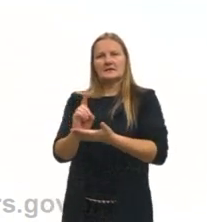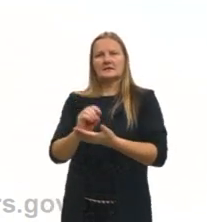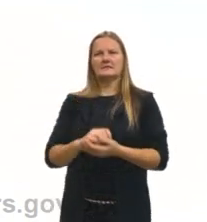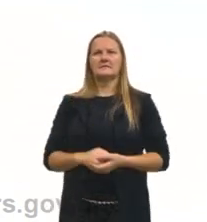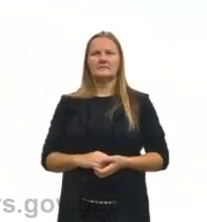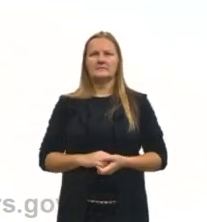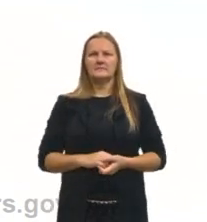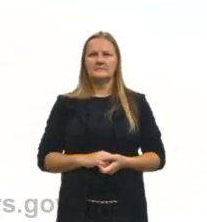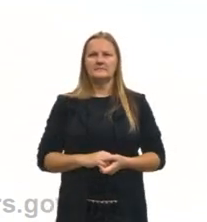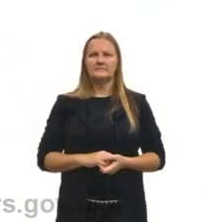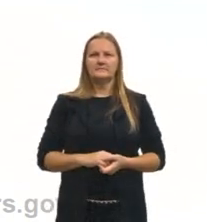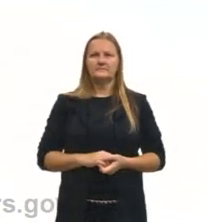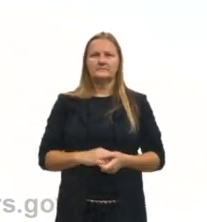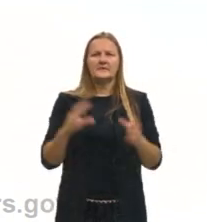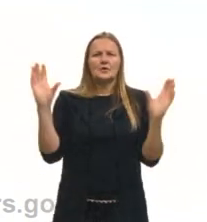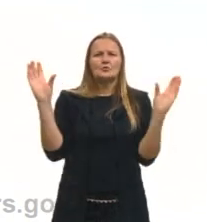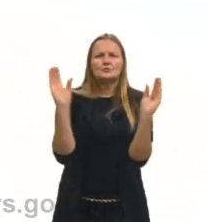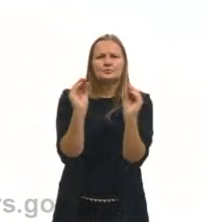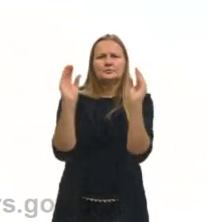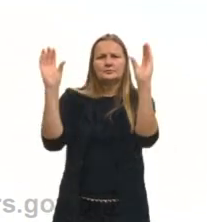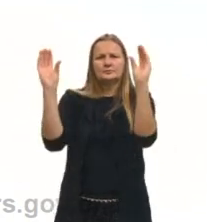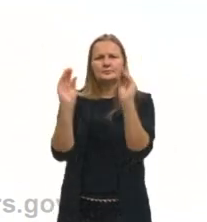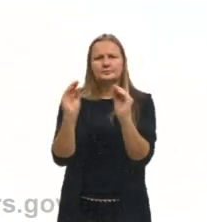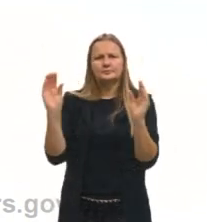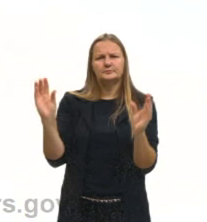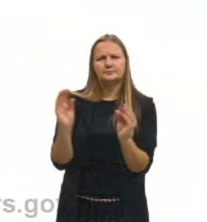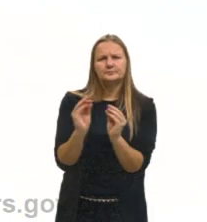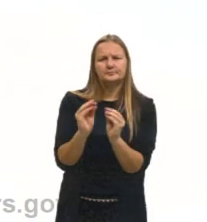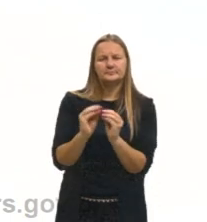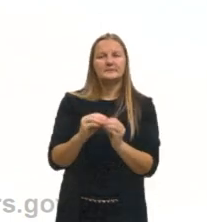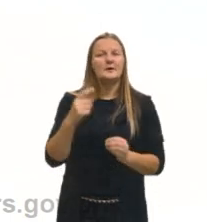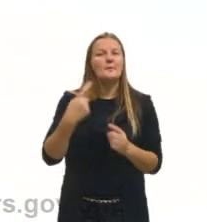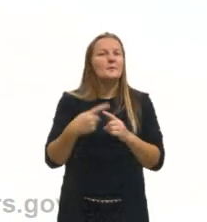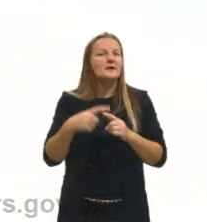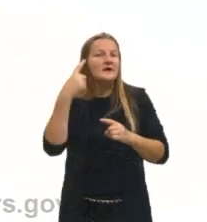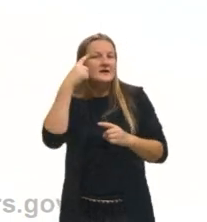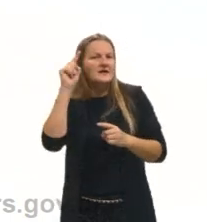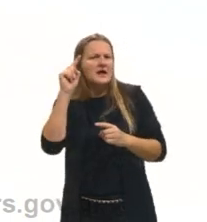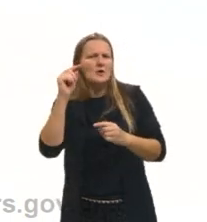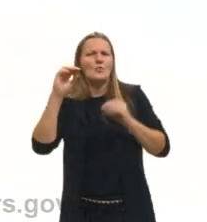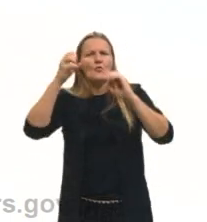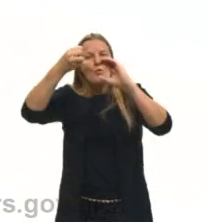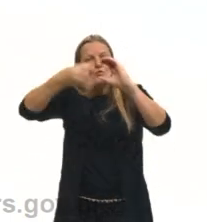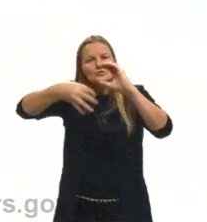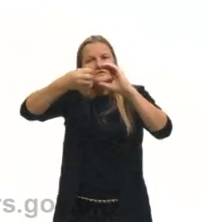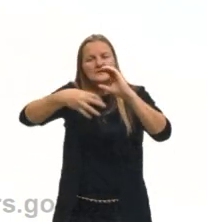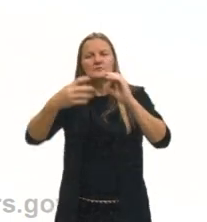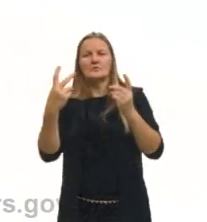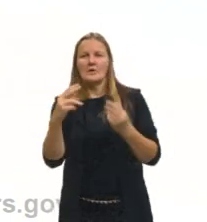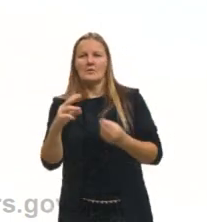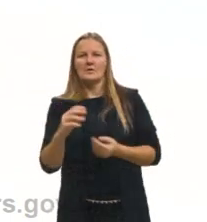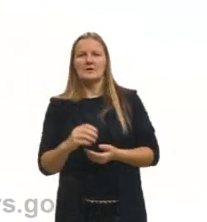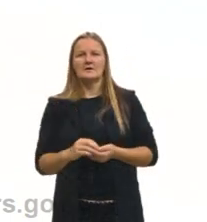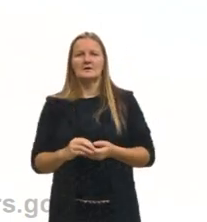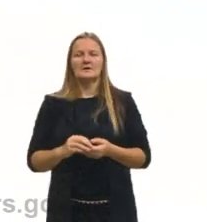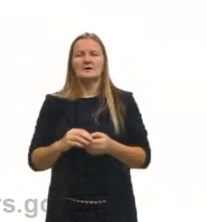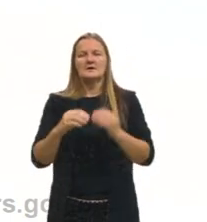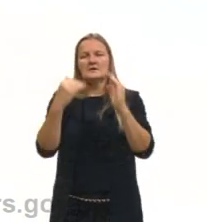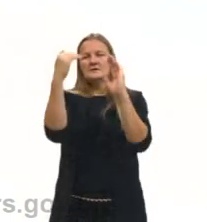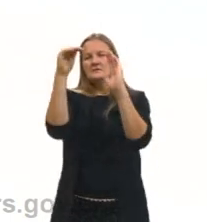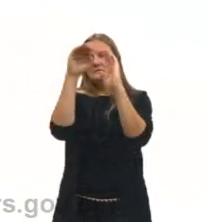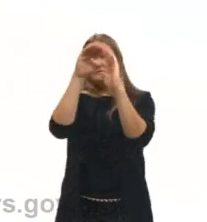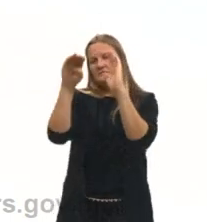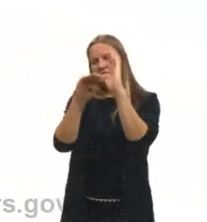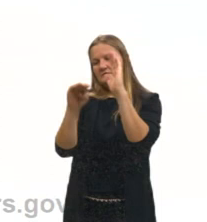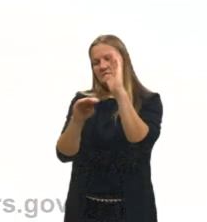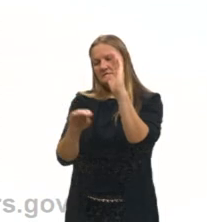reunidos, porque todos eles têm a mesma ideia. A decantação, a sedimentação, a